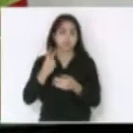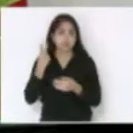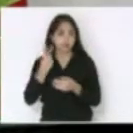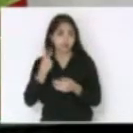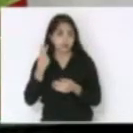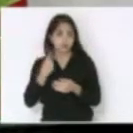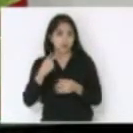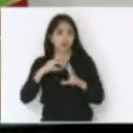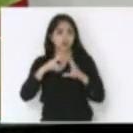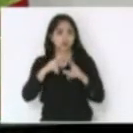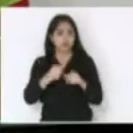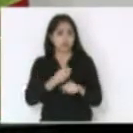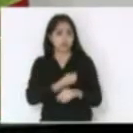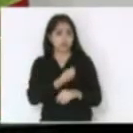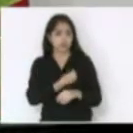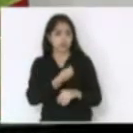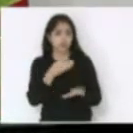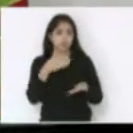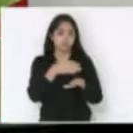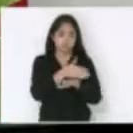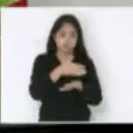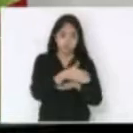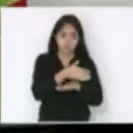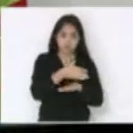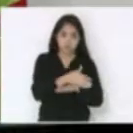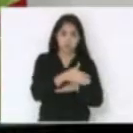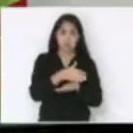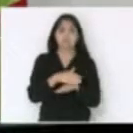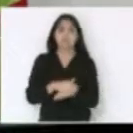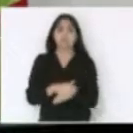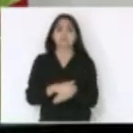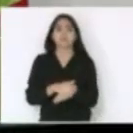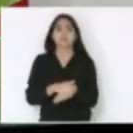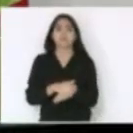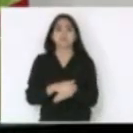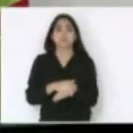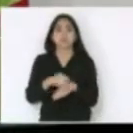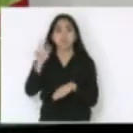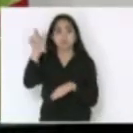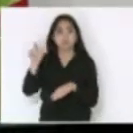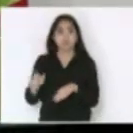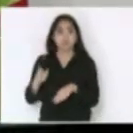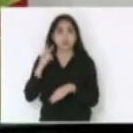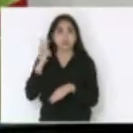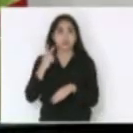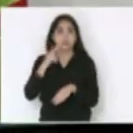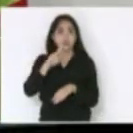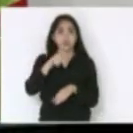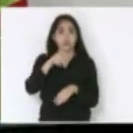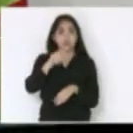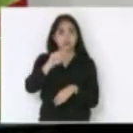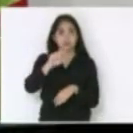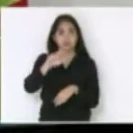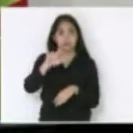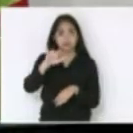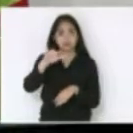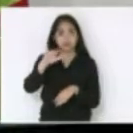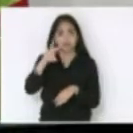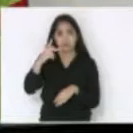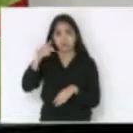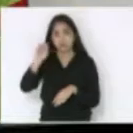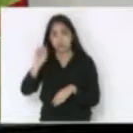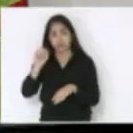praticamente todos presentes uma indicação do vereador Paulinho também da câmara de vereadores de praia grande